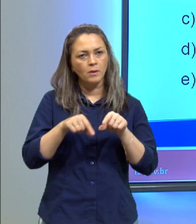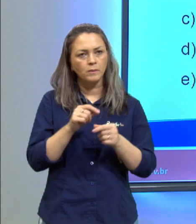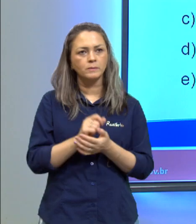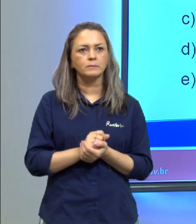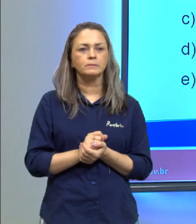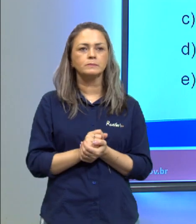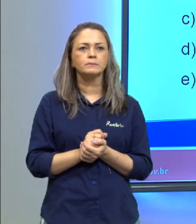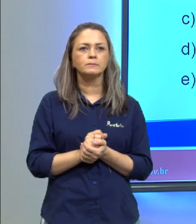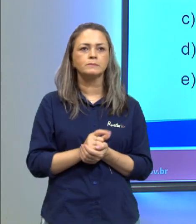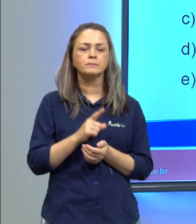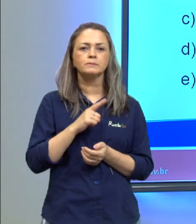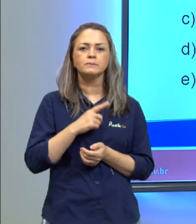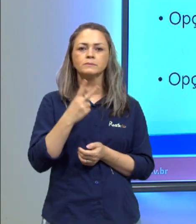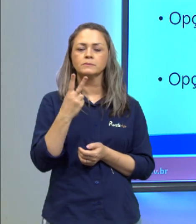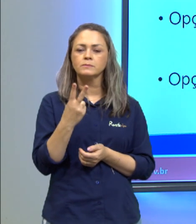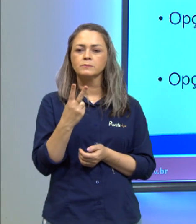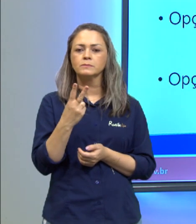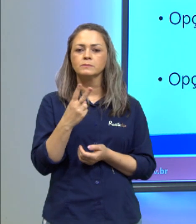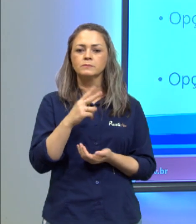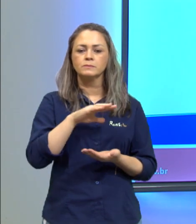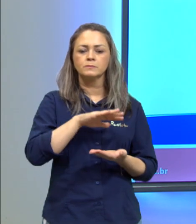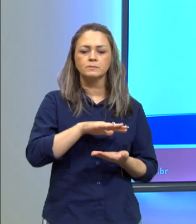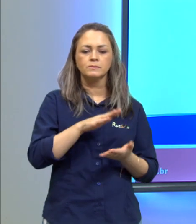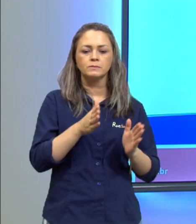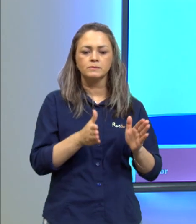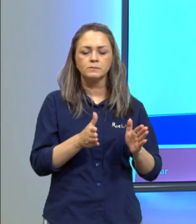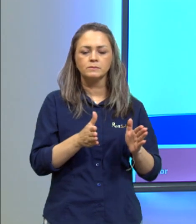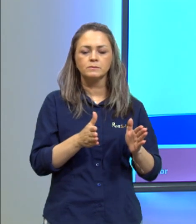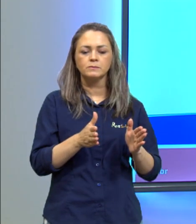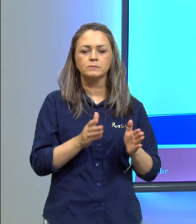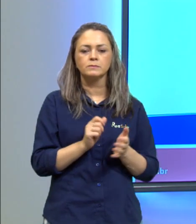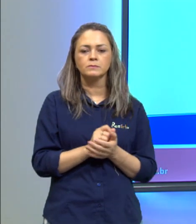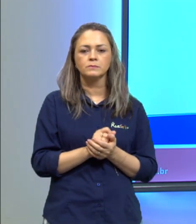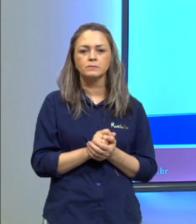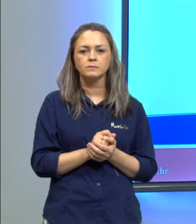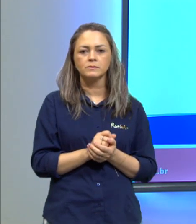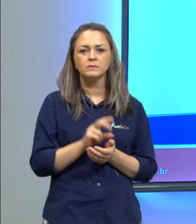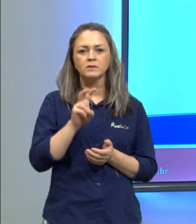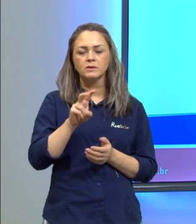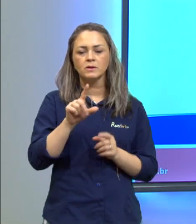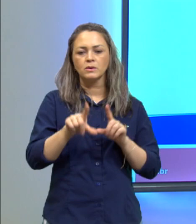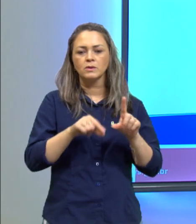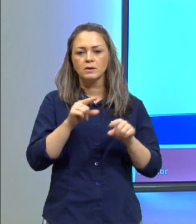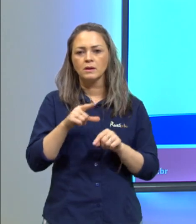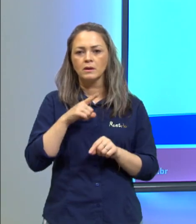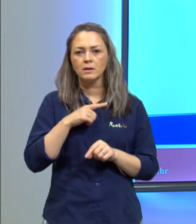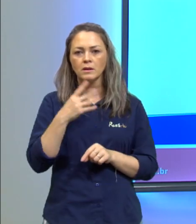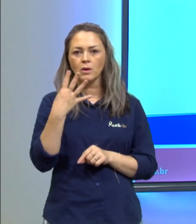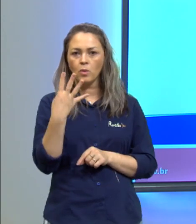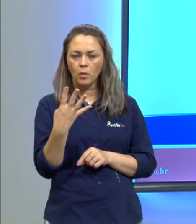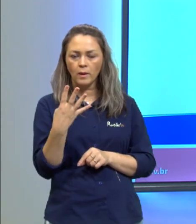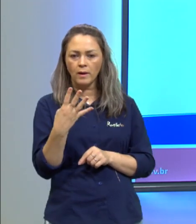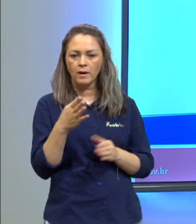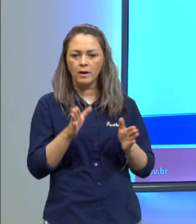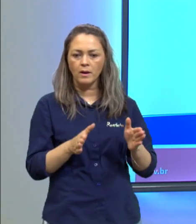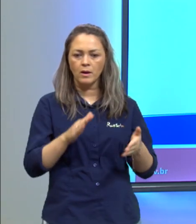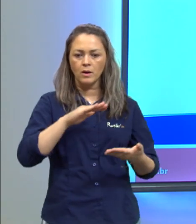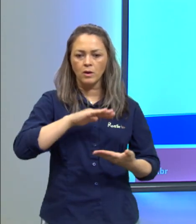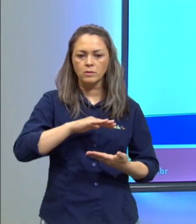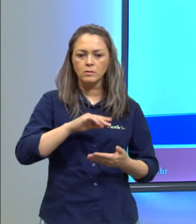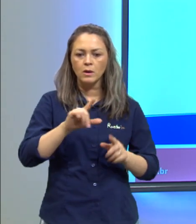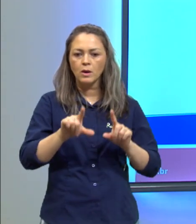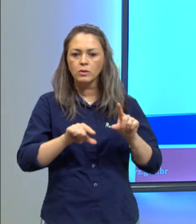aquelas duas urnas lá para a gente cinco opções e temos quatro urnas desculpa para nós